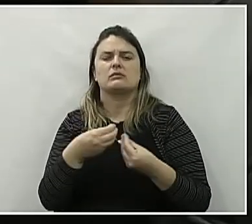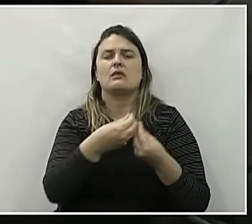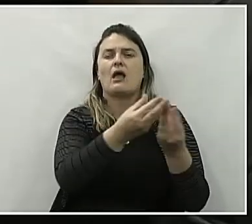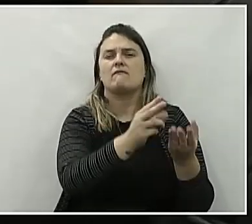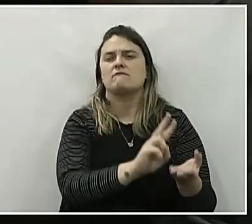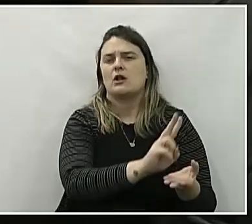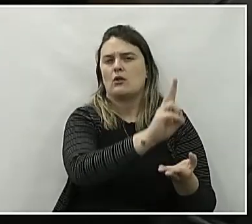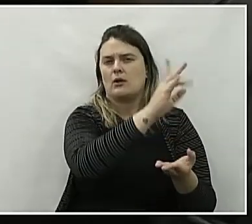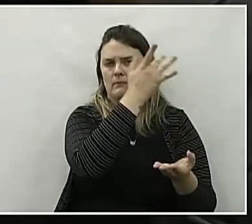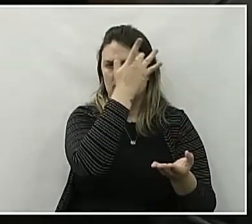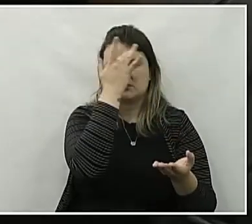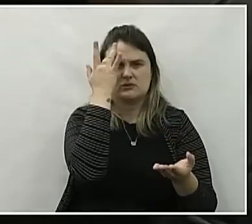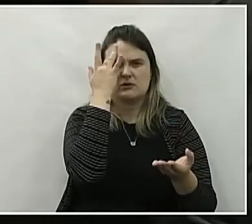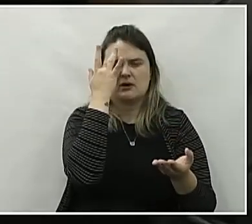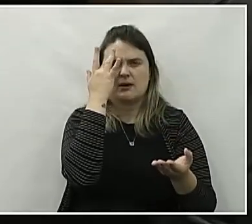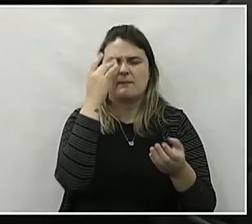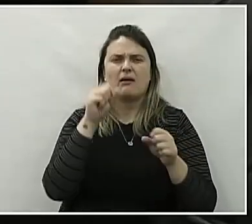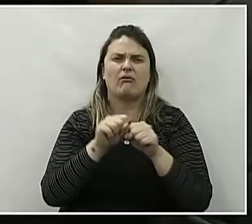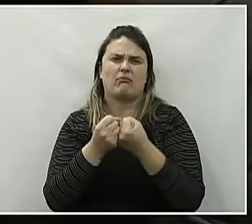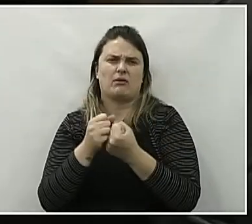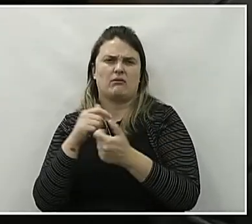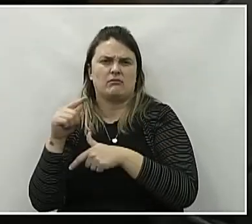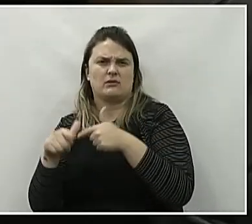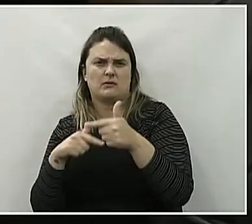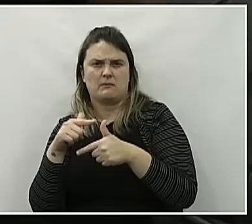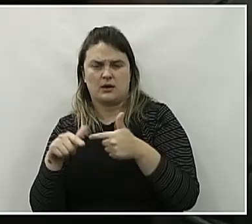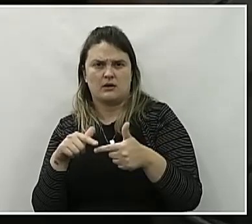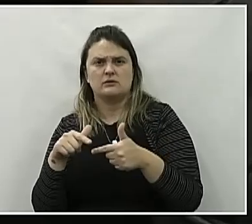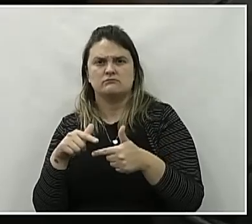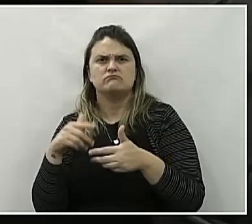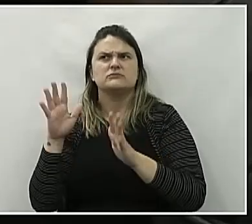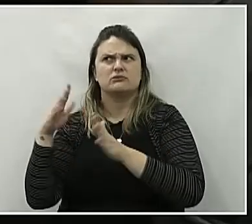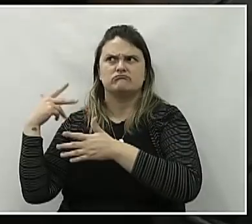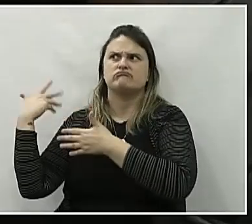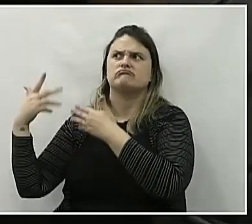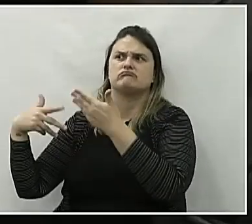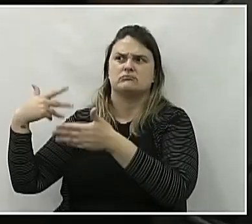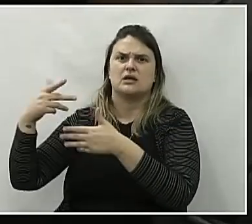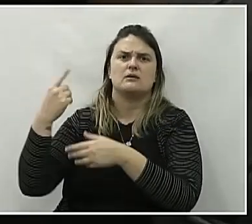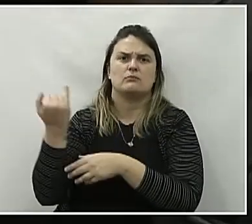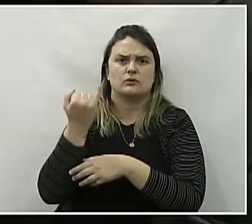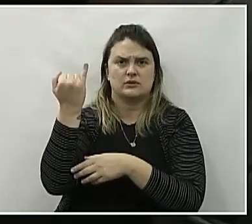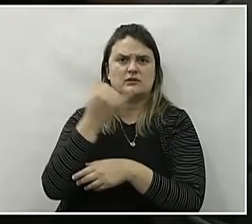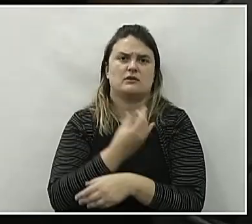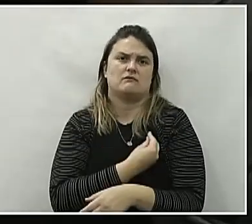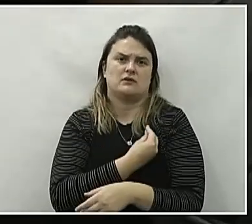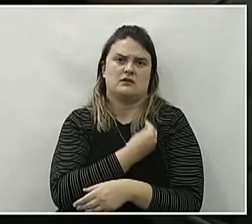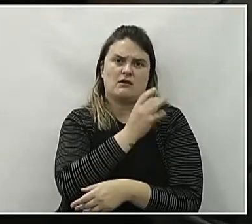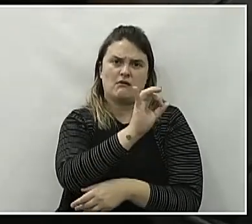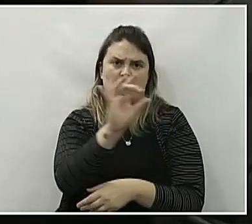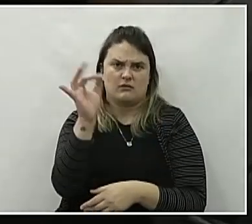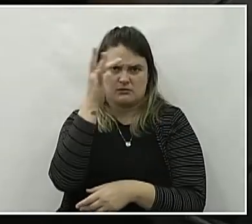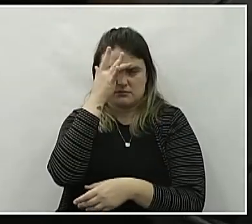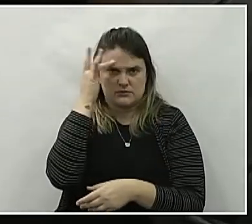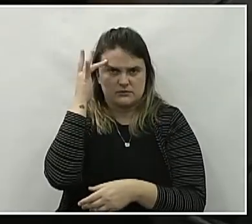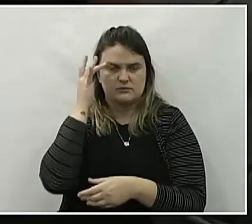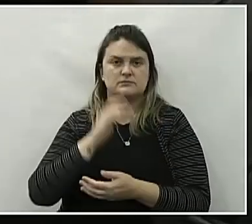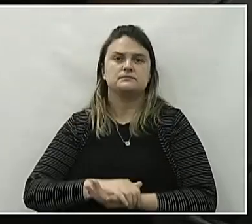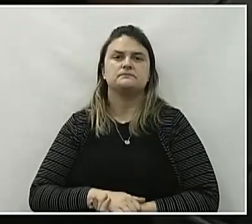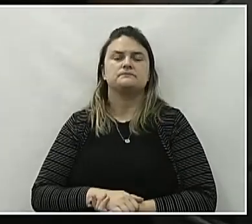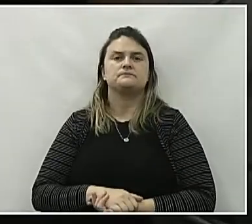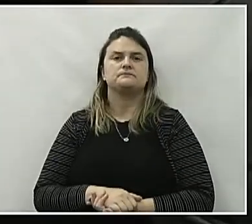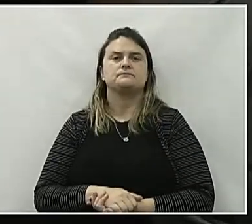pessoas para desconstruir um trabalho que foi muito, mas muito importante na vida das pessoas de nossa cidade.